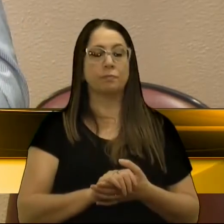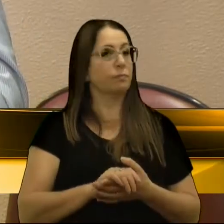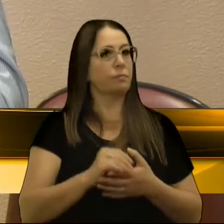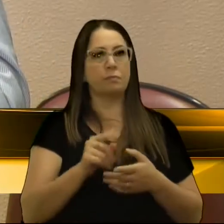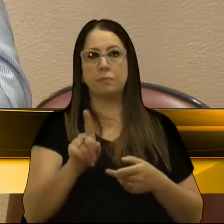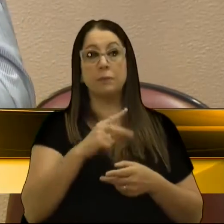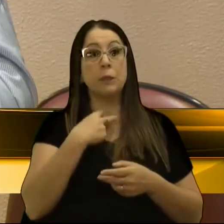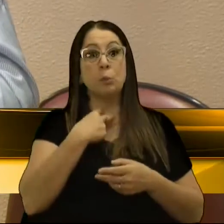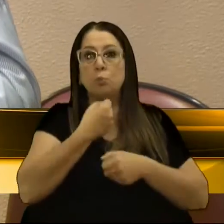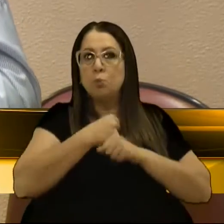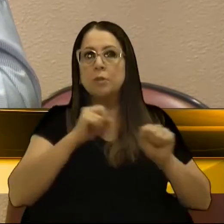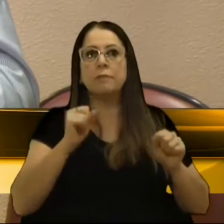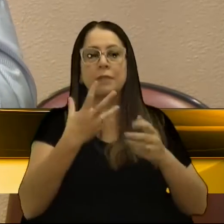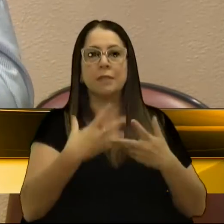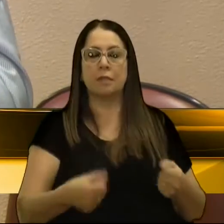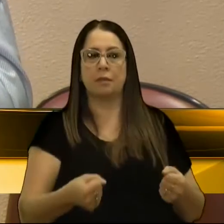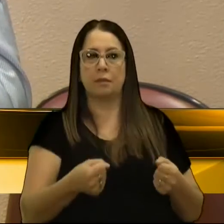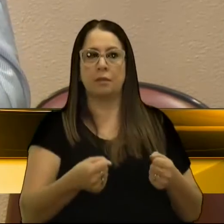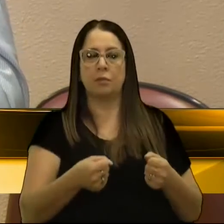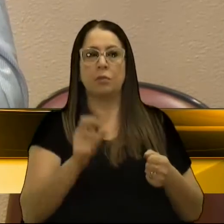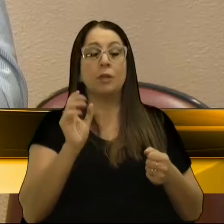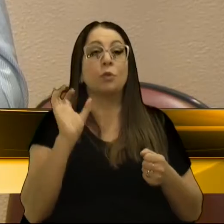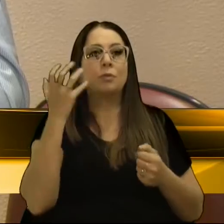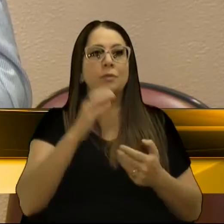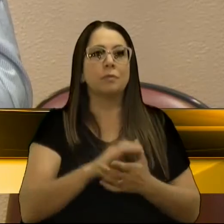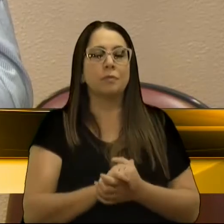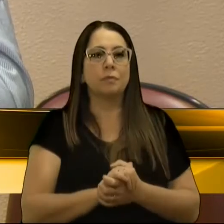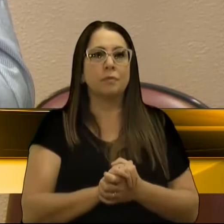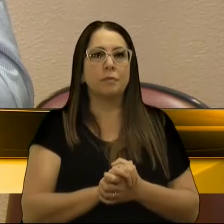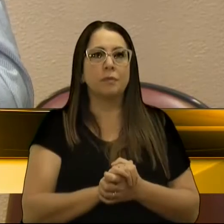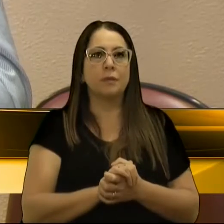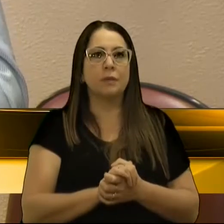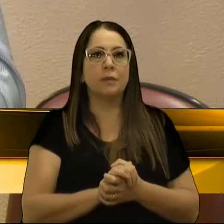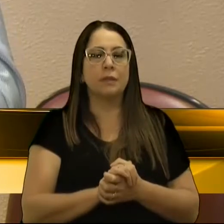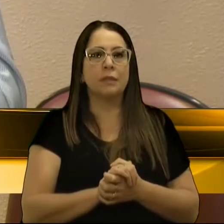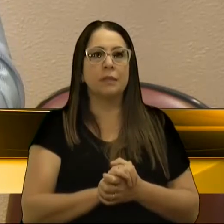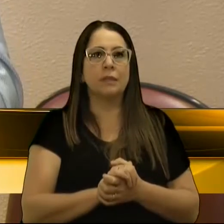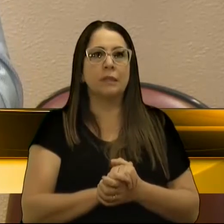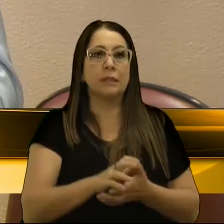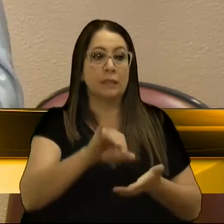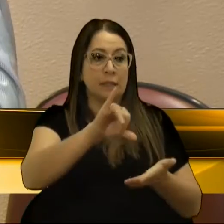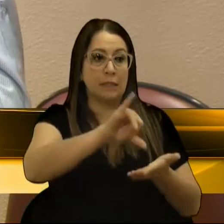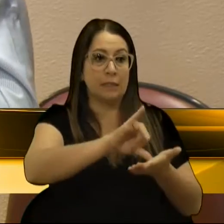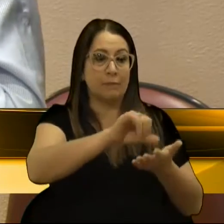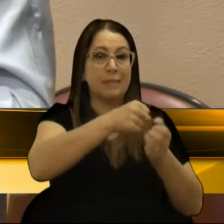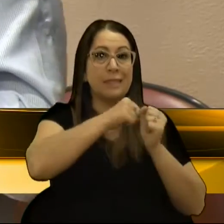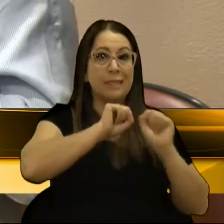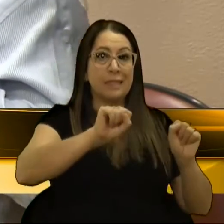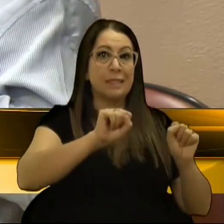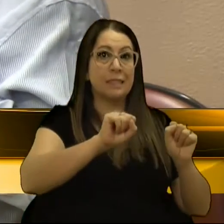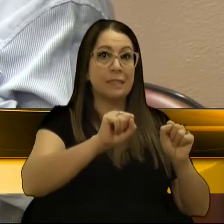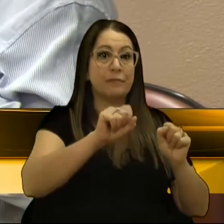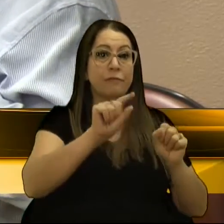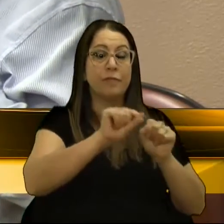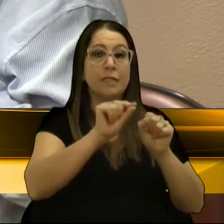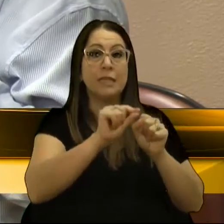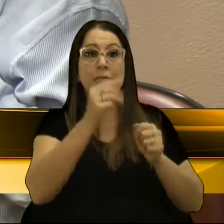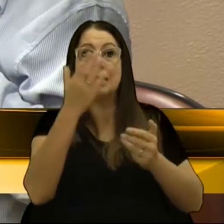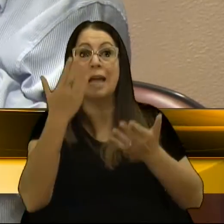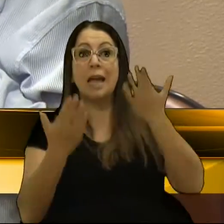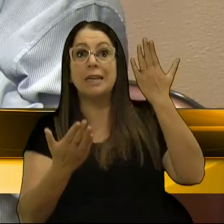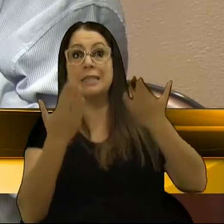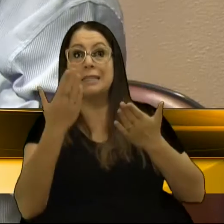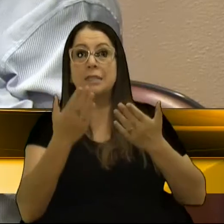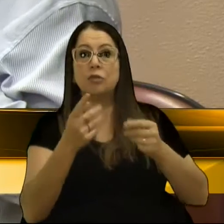Inadmissível o que vinha acontecendo, que centralizaram para que uma secretaria fizesse as licitações de um